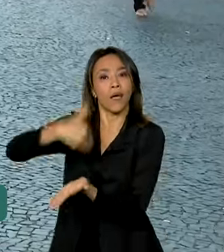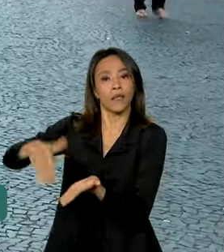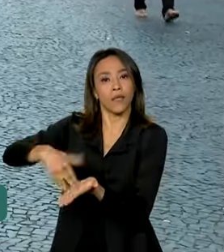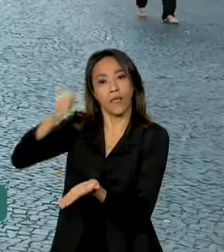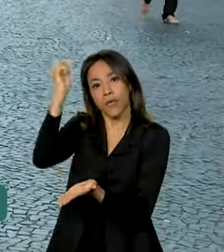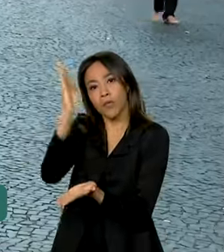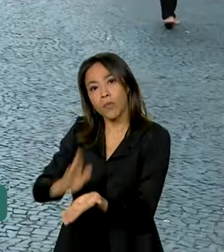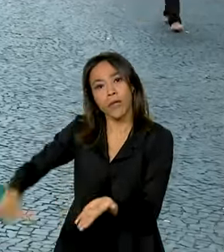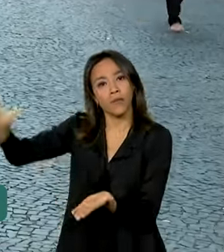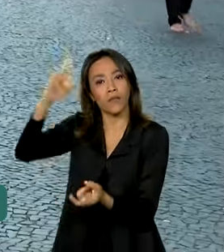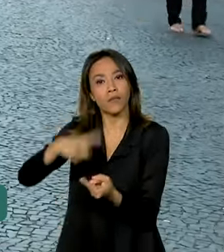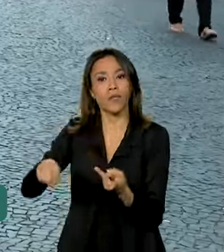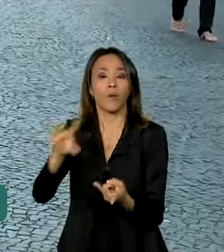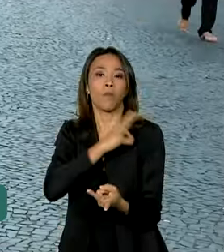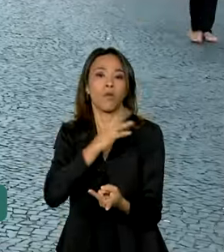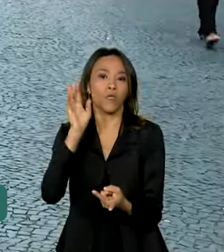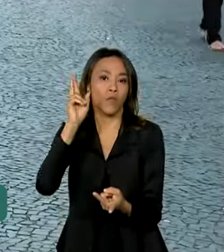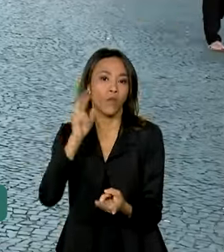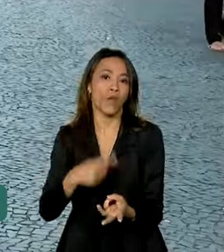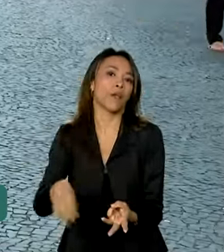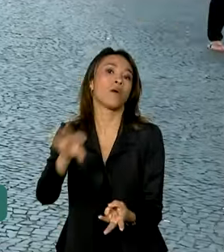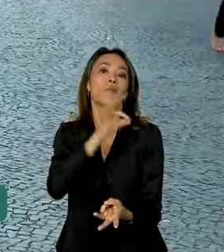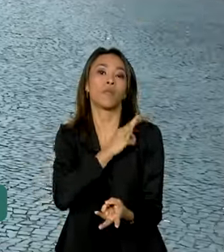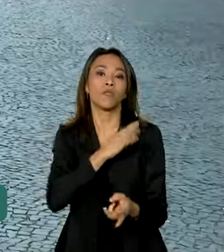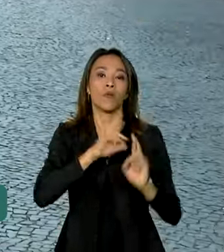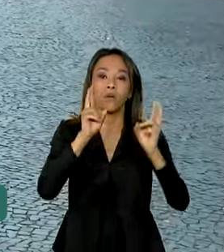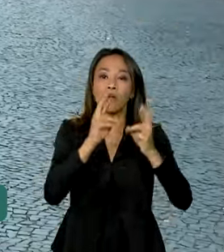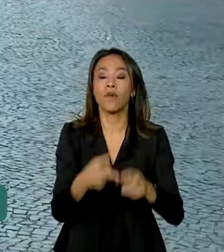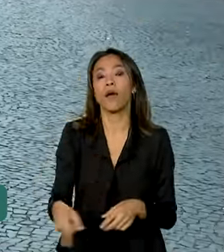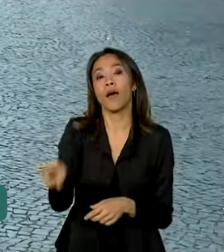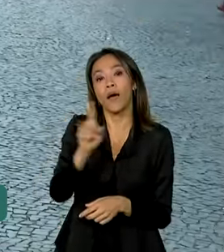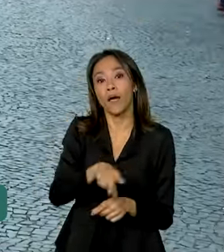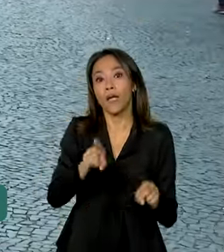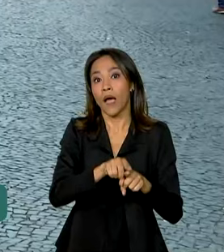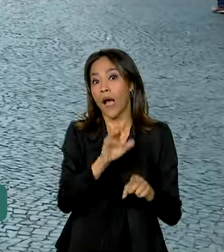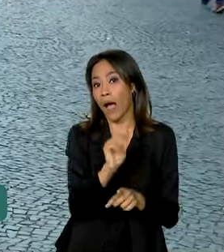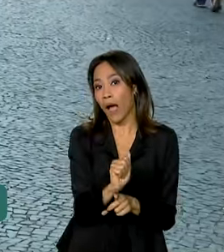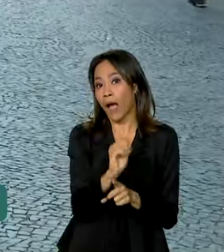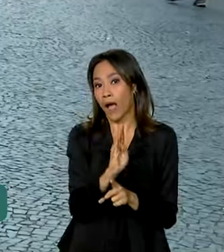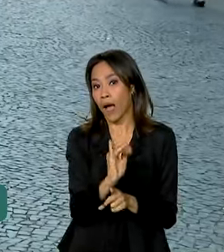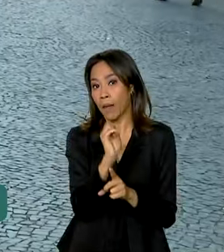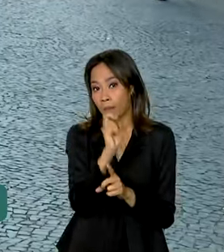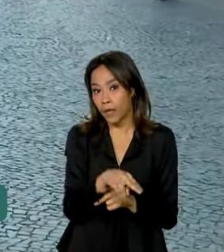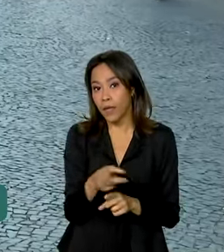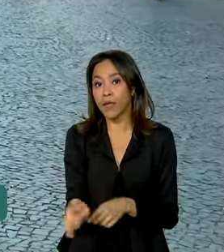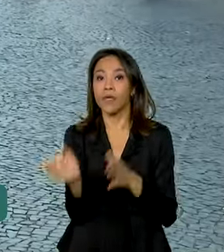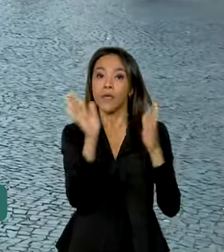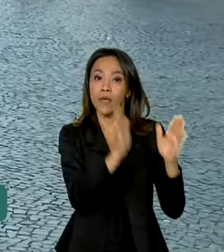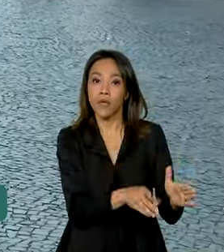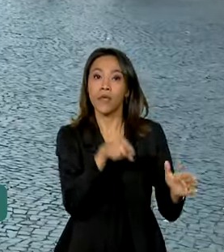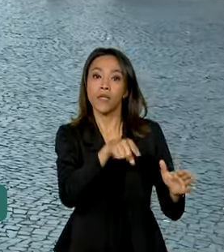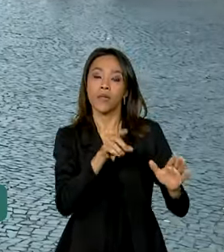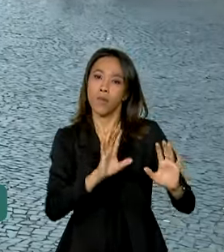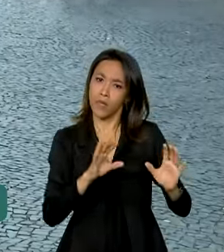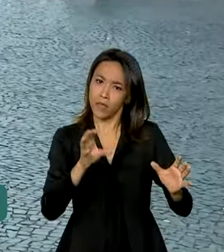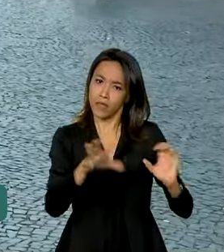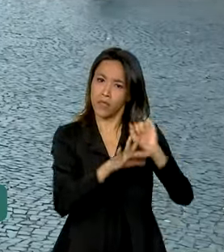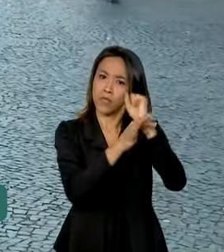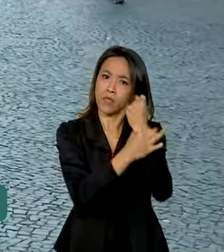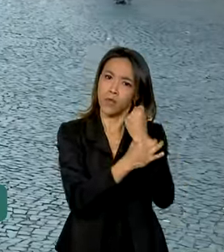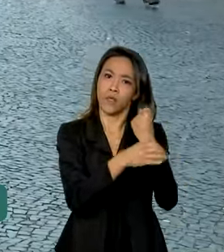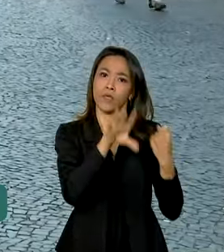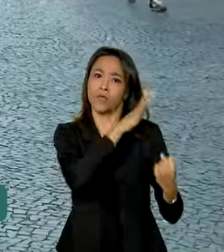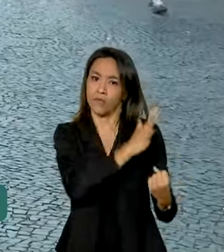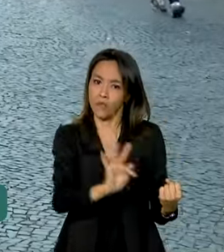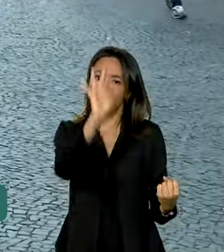Pública, Polícia Federal, Polícia Rodoviária Federal, Agência Brasileira de Inteligência, Força Nacional e Secretaria de Segurança Pública